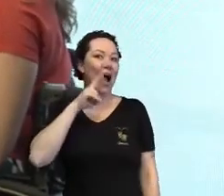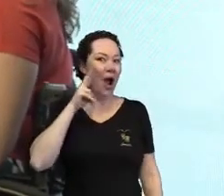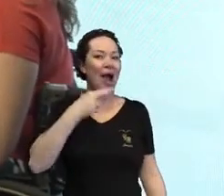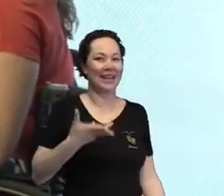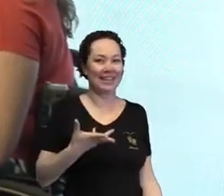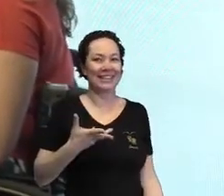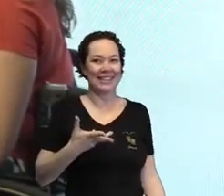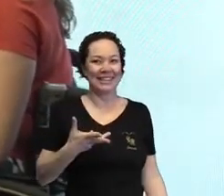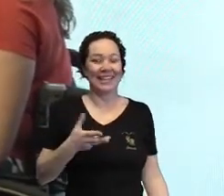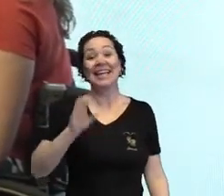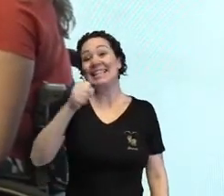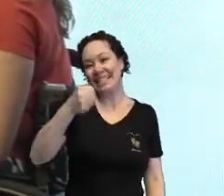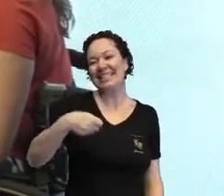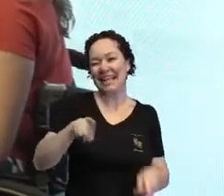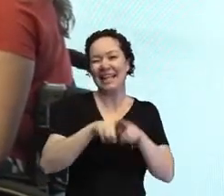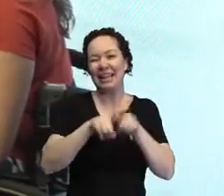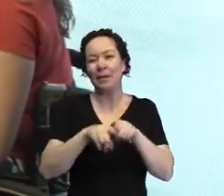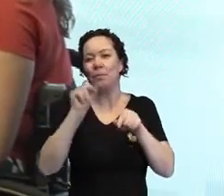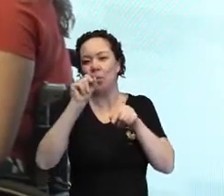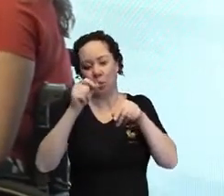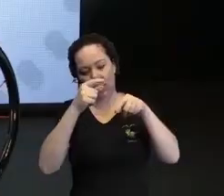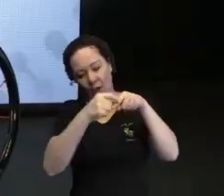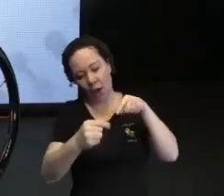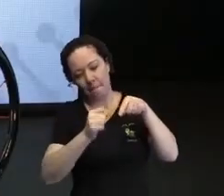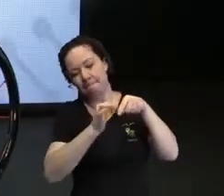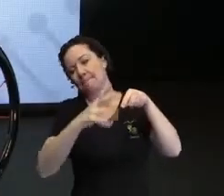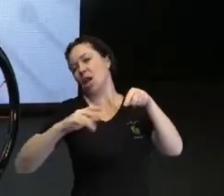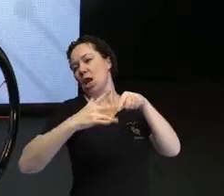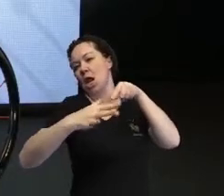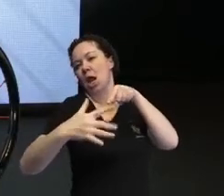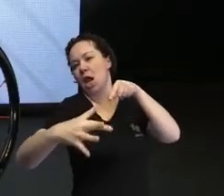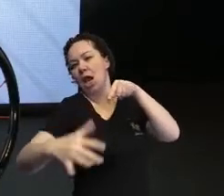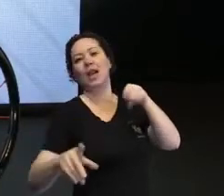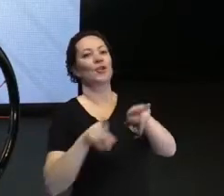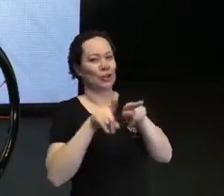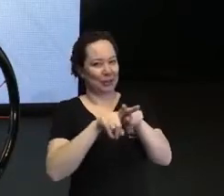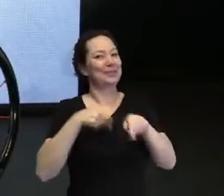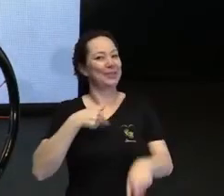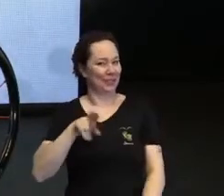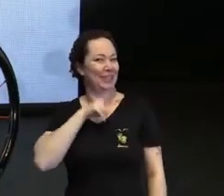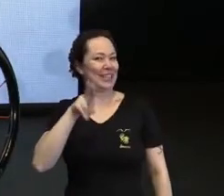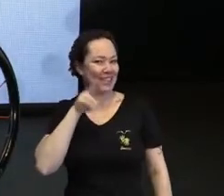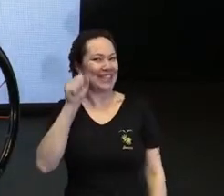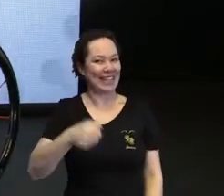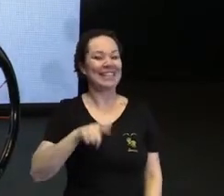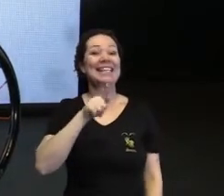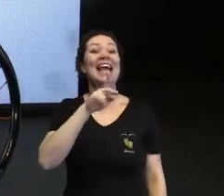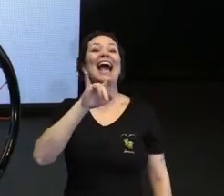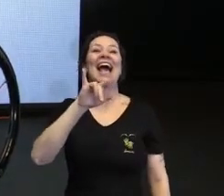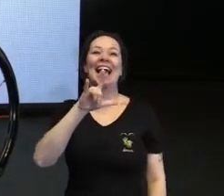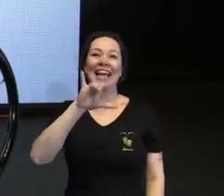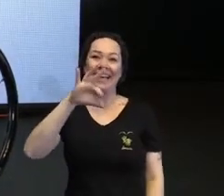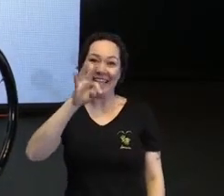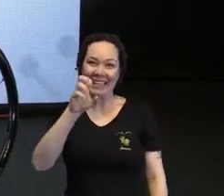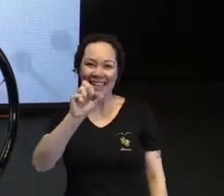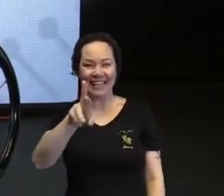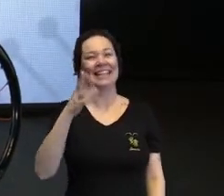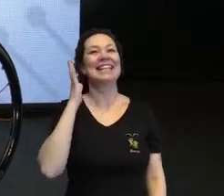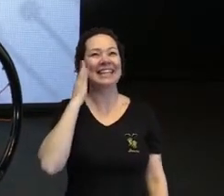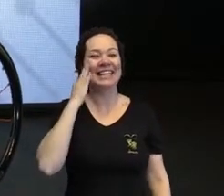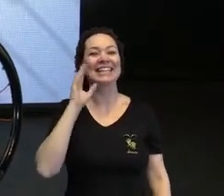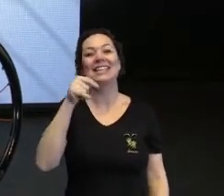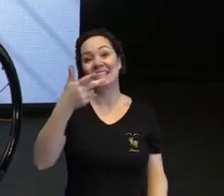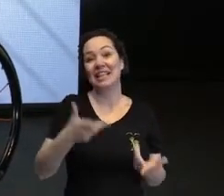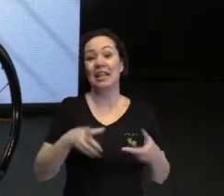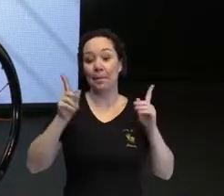E provavelmente com uma pitadinha ali de brilho, porque não ia deixar passar. Com glitter. E esse é um estigma, né? Que a pessoa